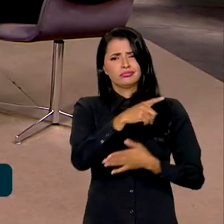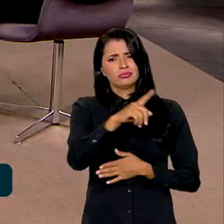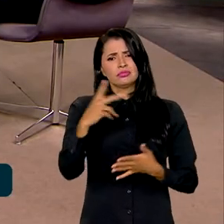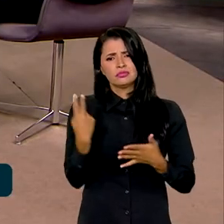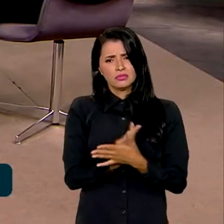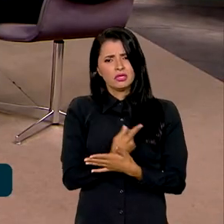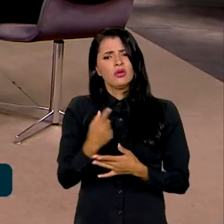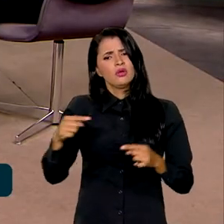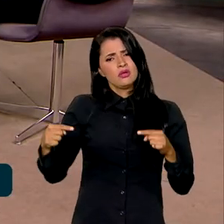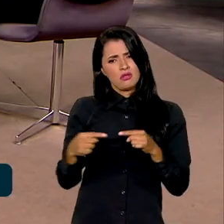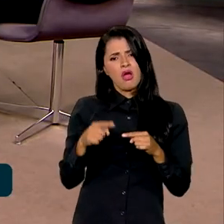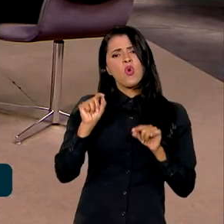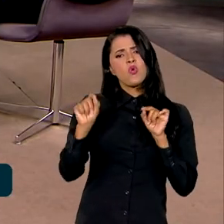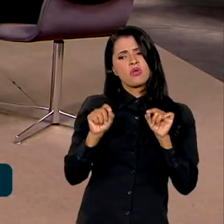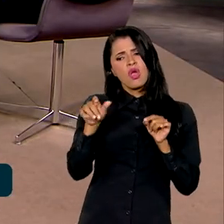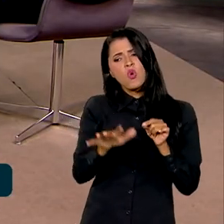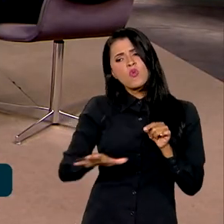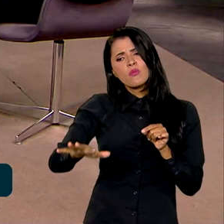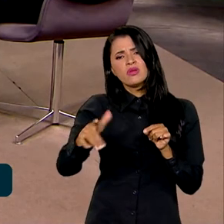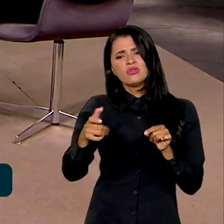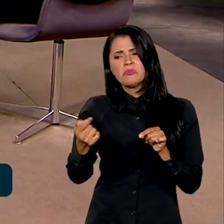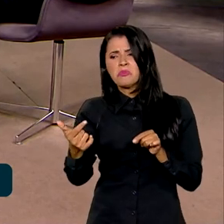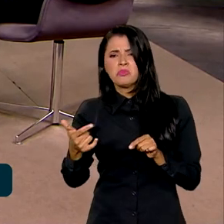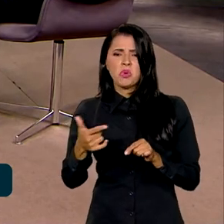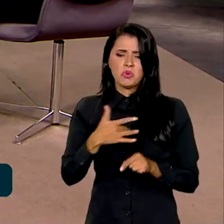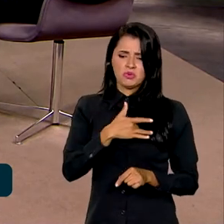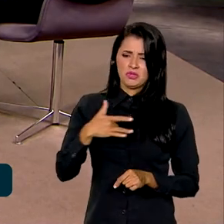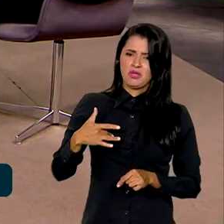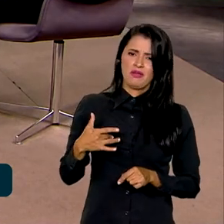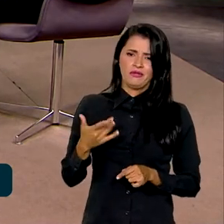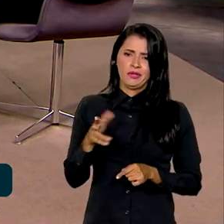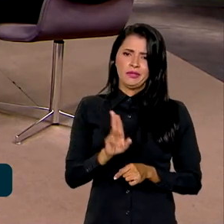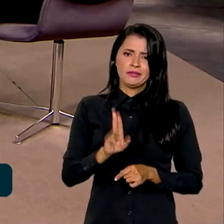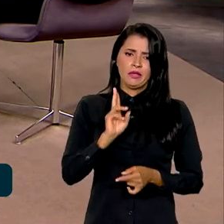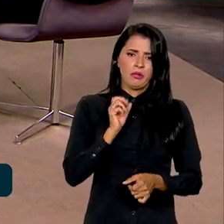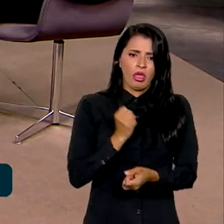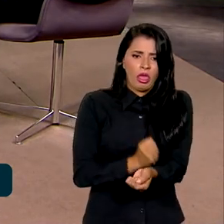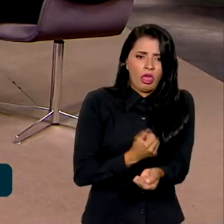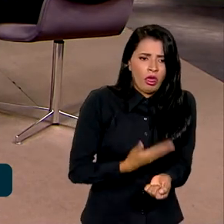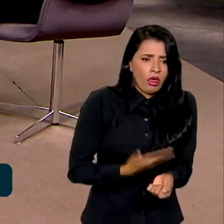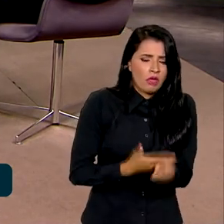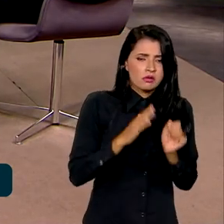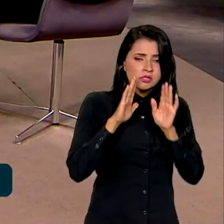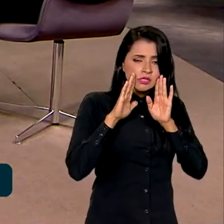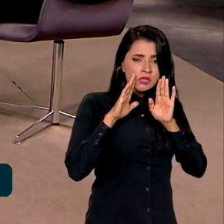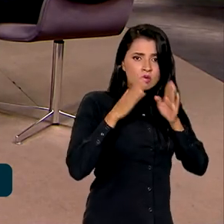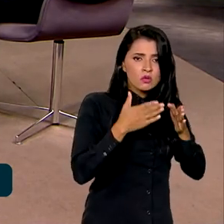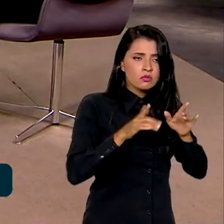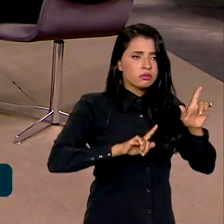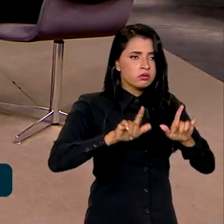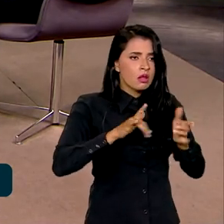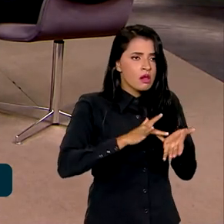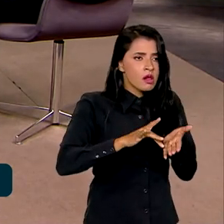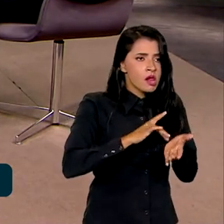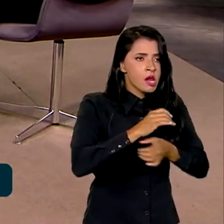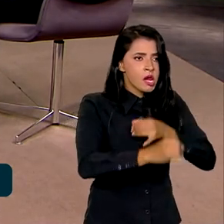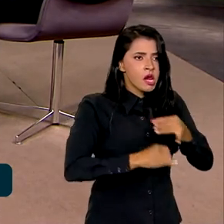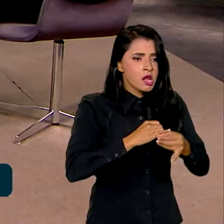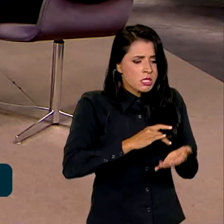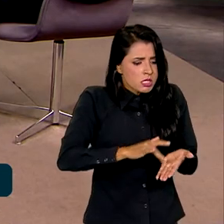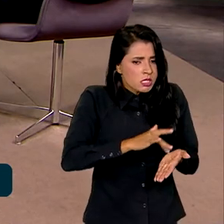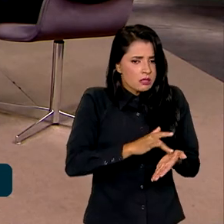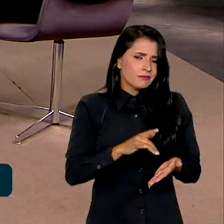ligado também a um ambiente pouco saudável de uso de telas. Não há uma, eu diria, uma